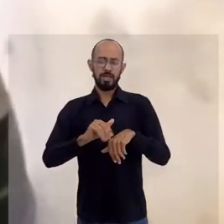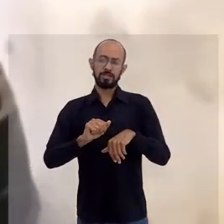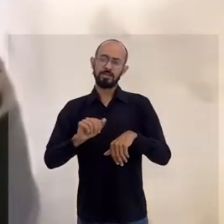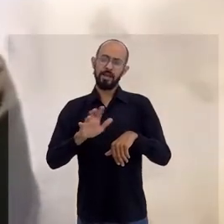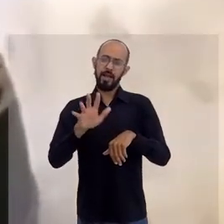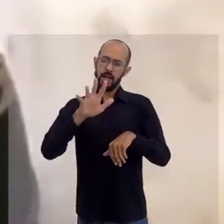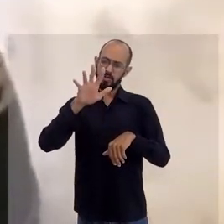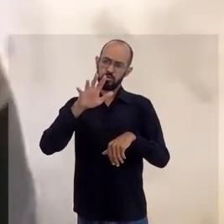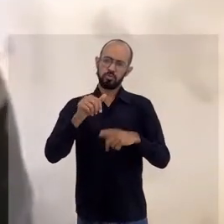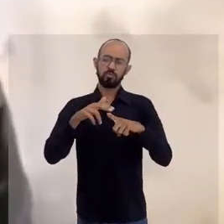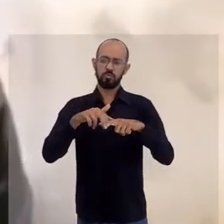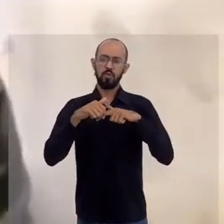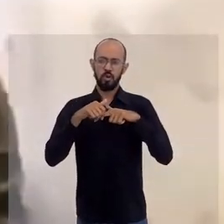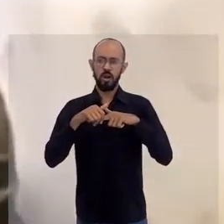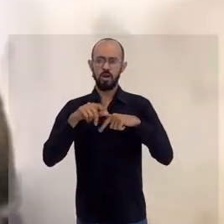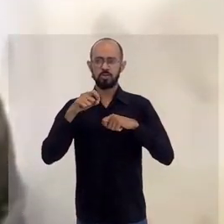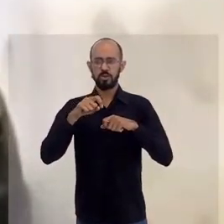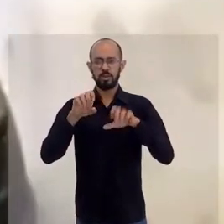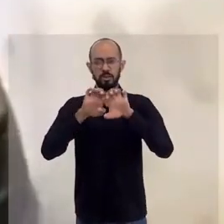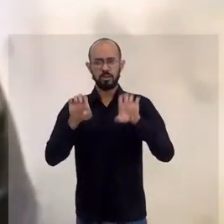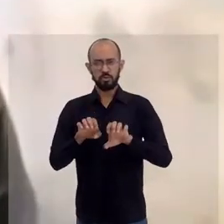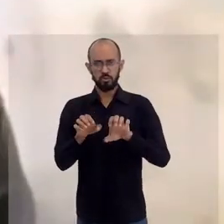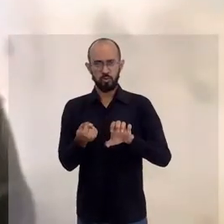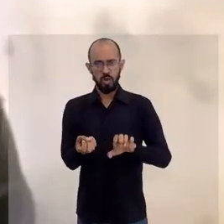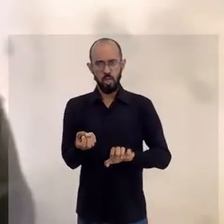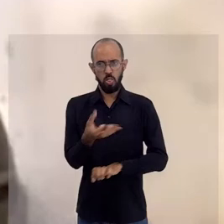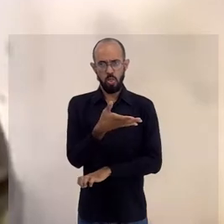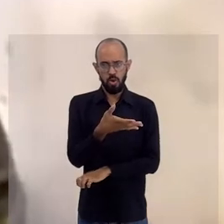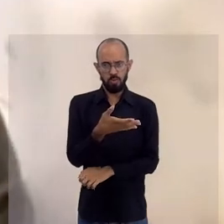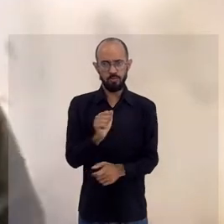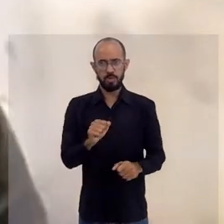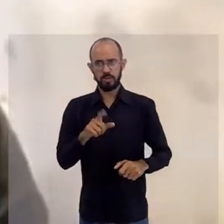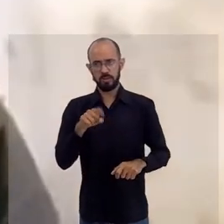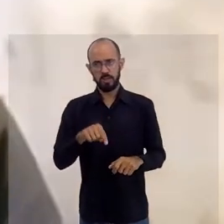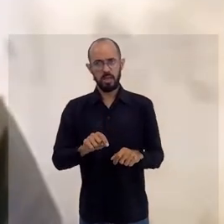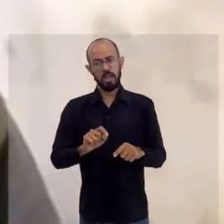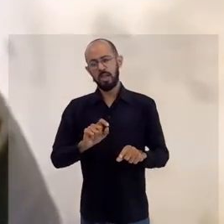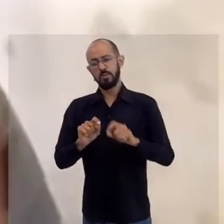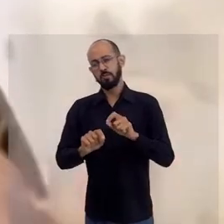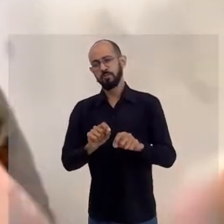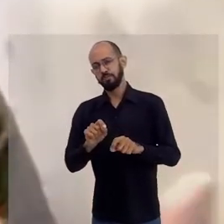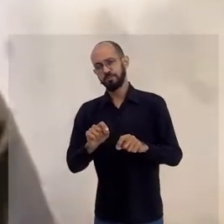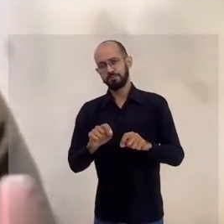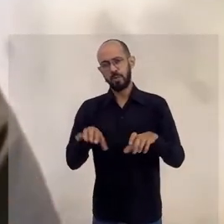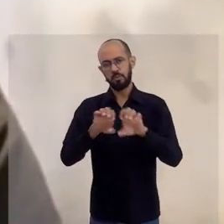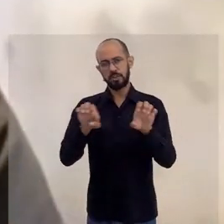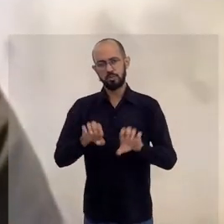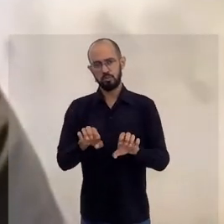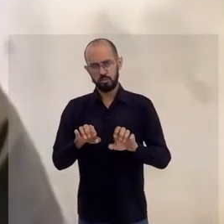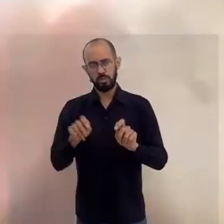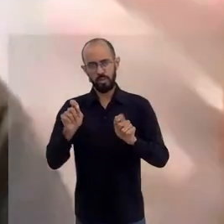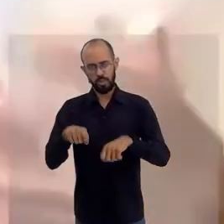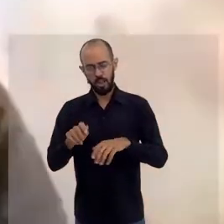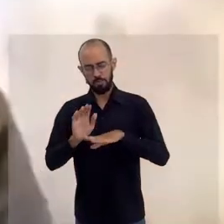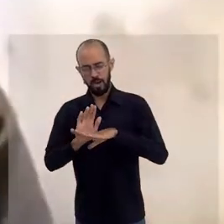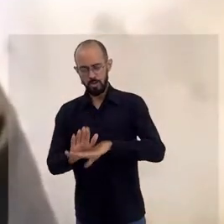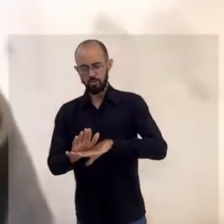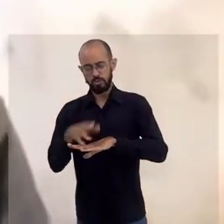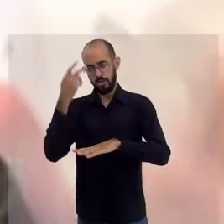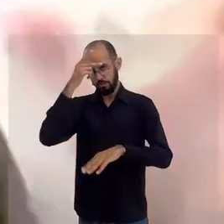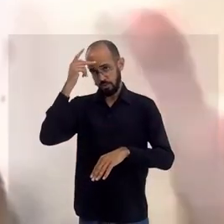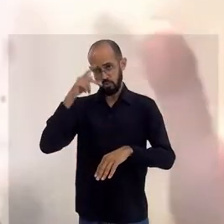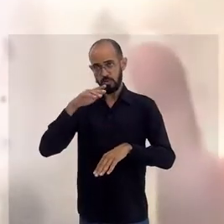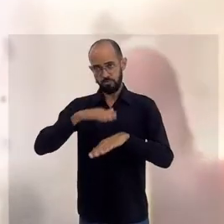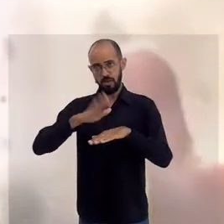altos ou elevados por conta dessa nova estrutura, que é uma estrutura que consegue atender a mais